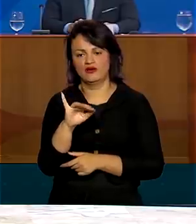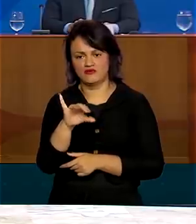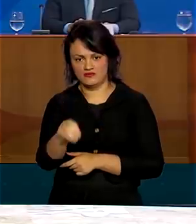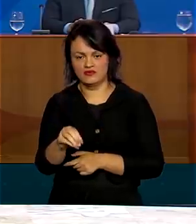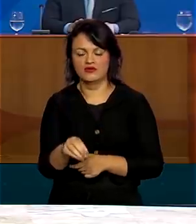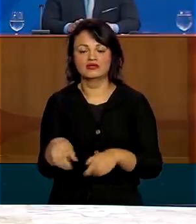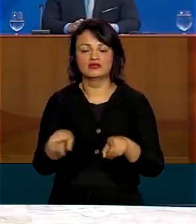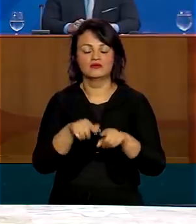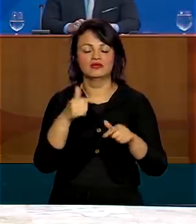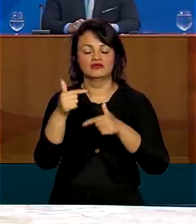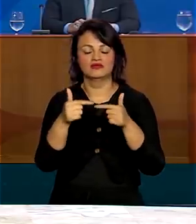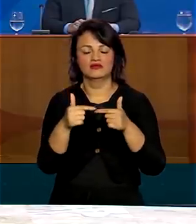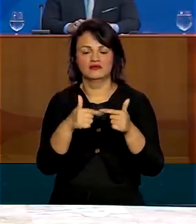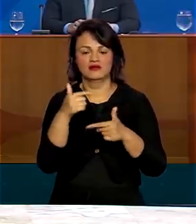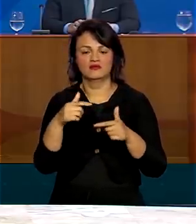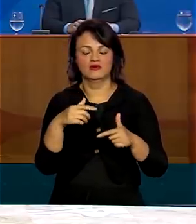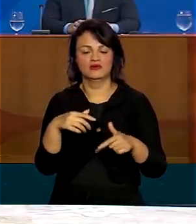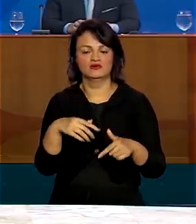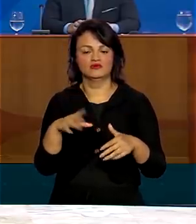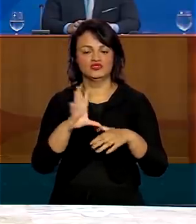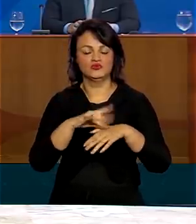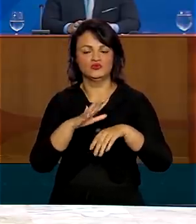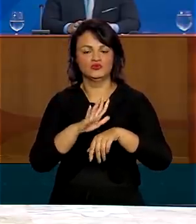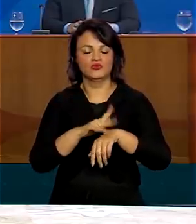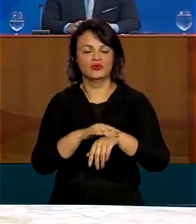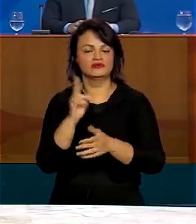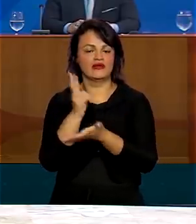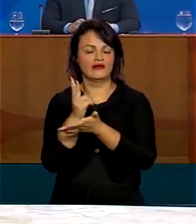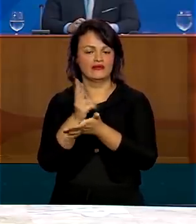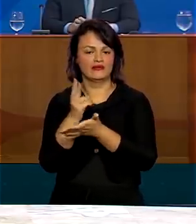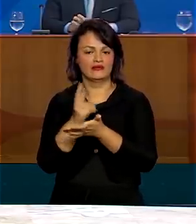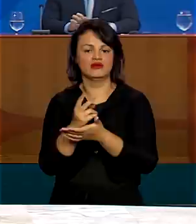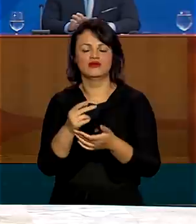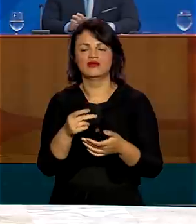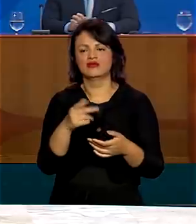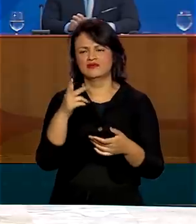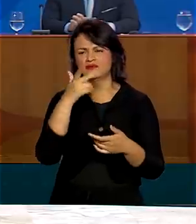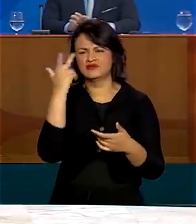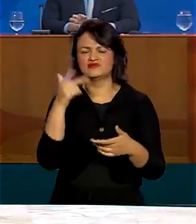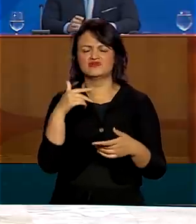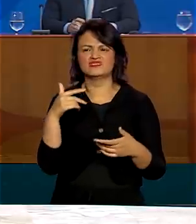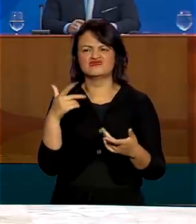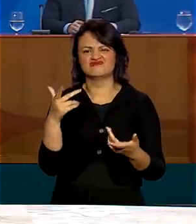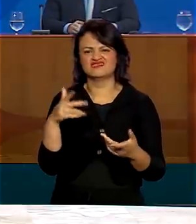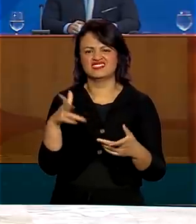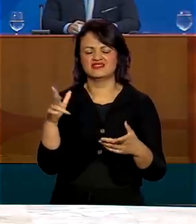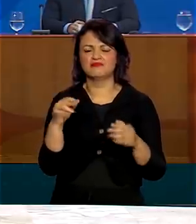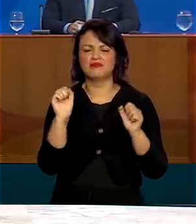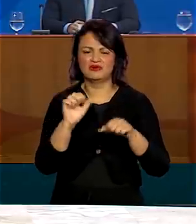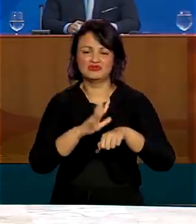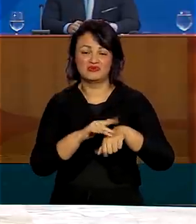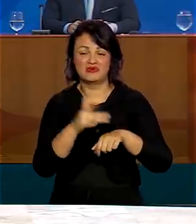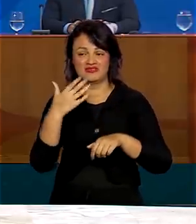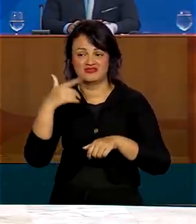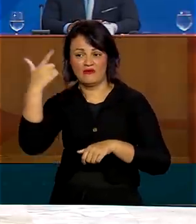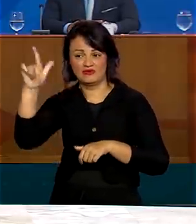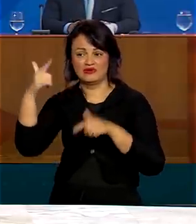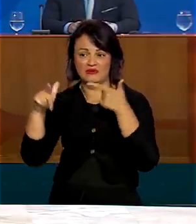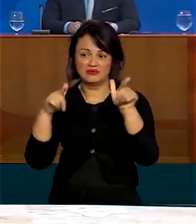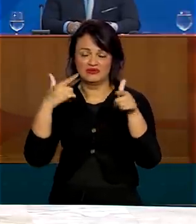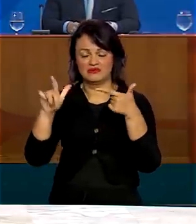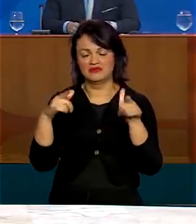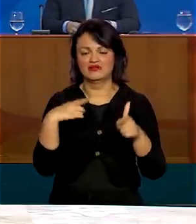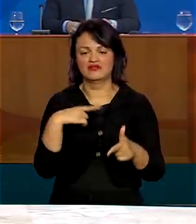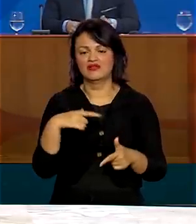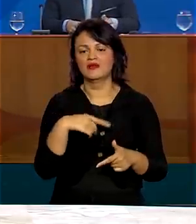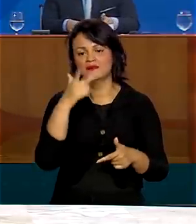portadores de doença crônica não transmissíveis e outras condições clínicas especiais, que são aqueles que têm mais comorbidade. Então, é